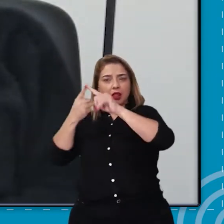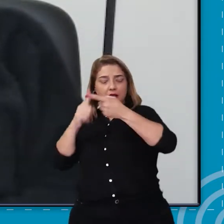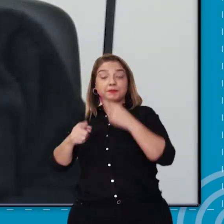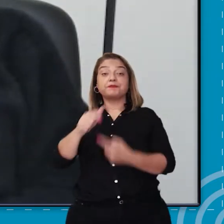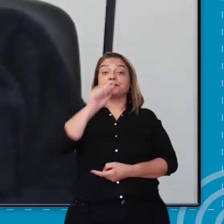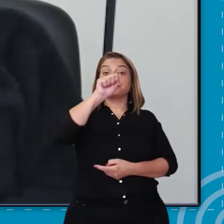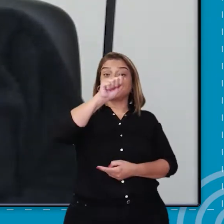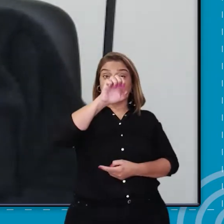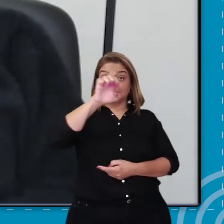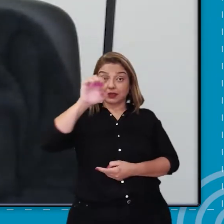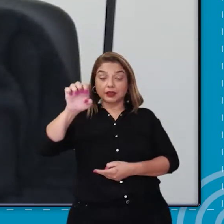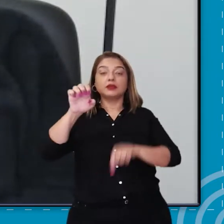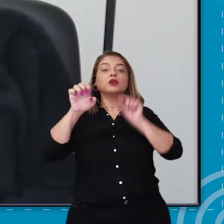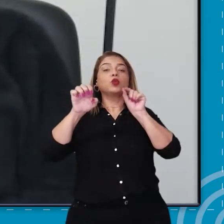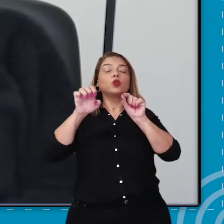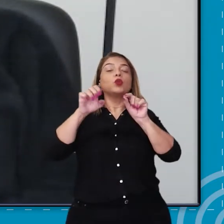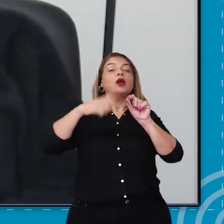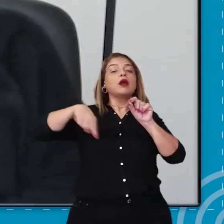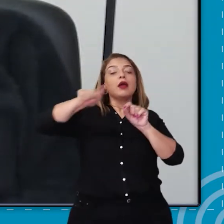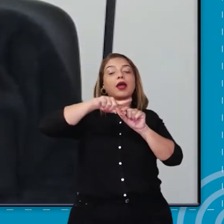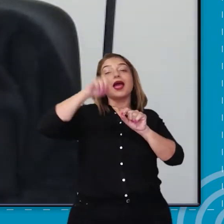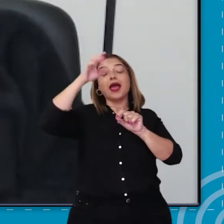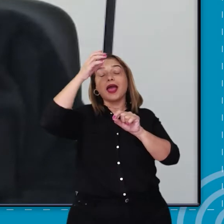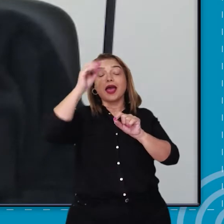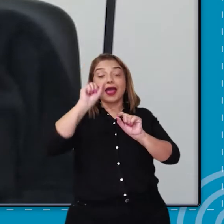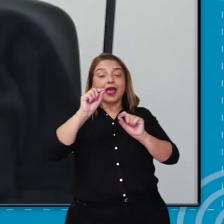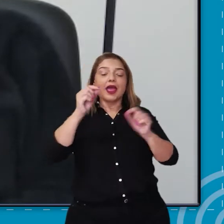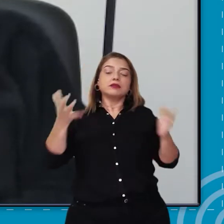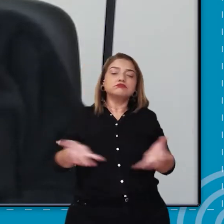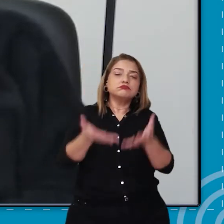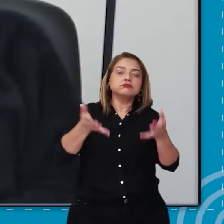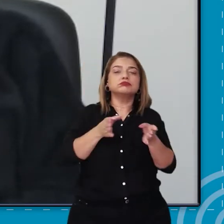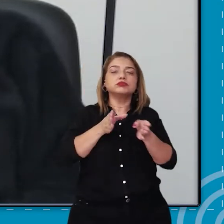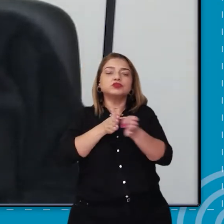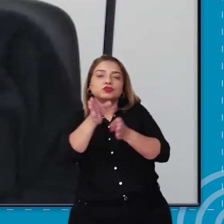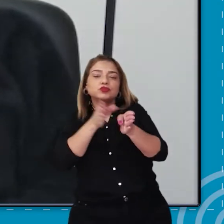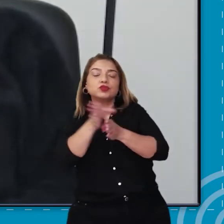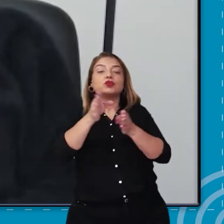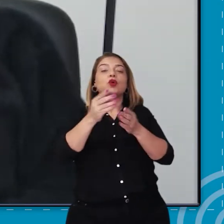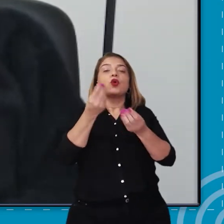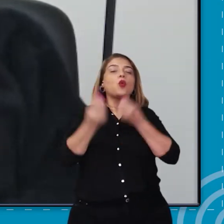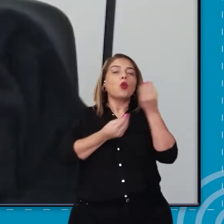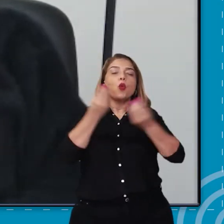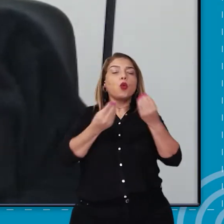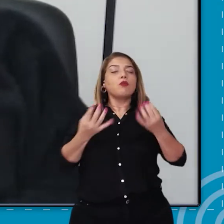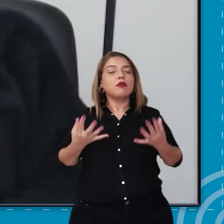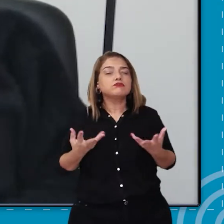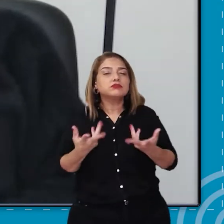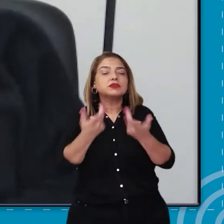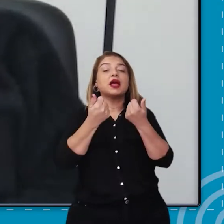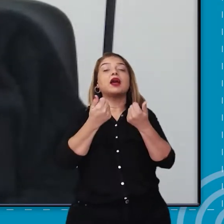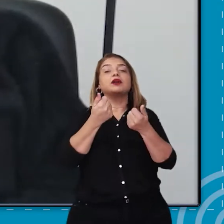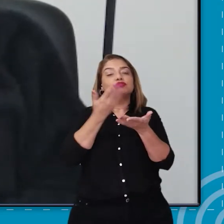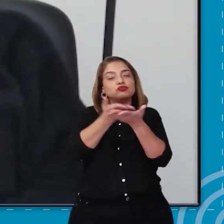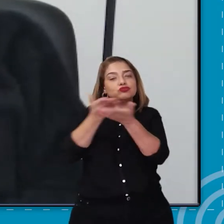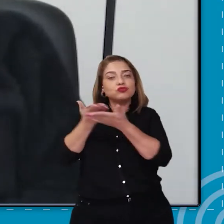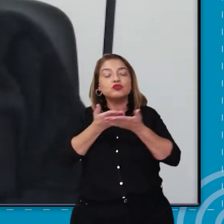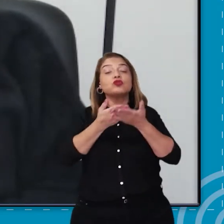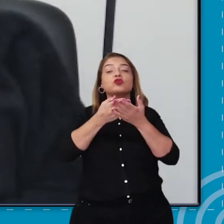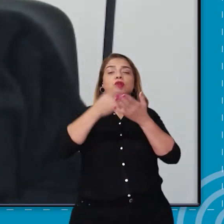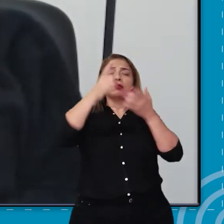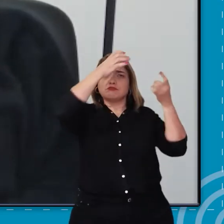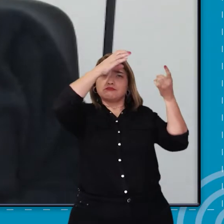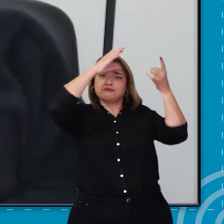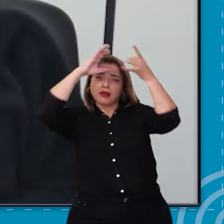auxilia no aprimoramento das habilidades e competências necessárias para o desenvolvimento cognitivo do